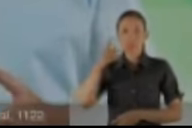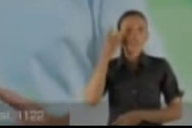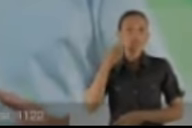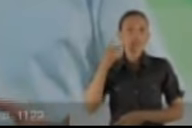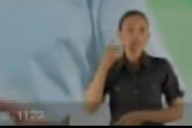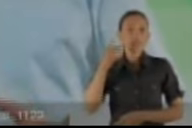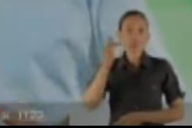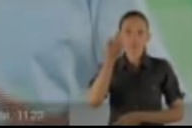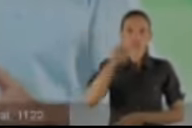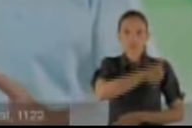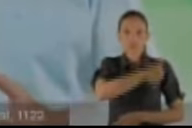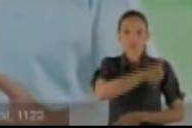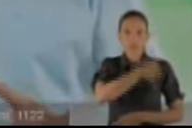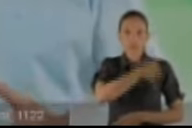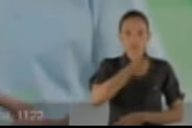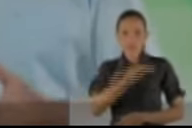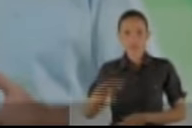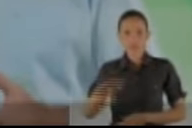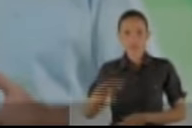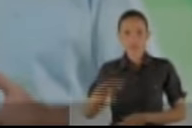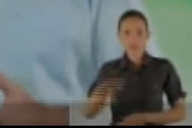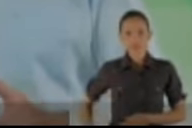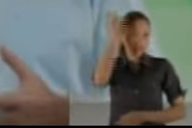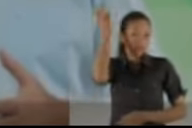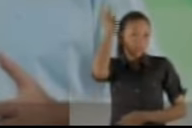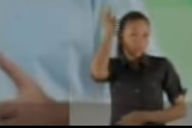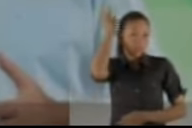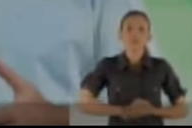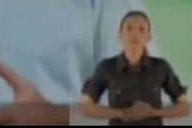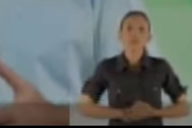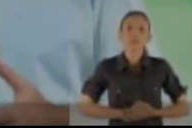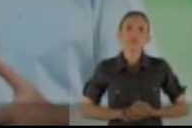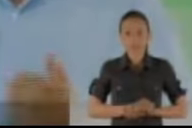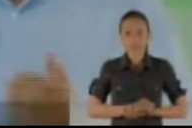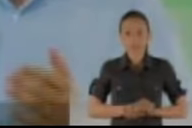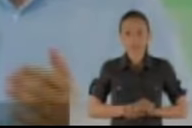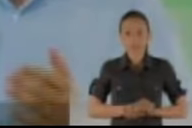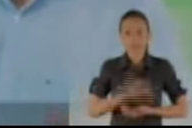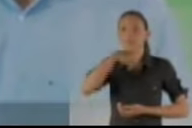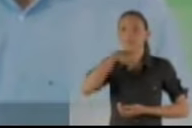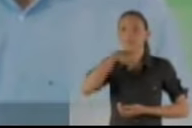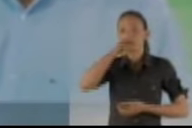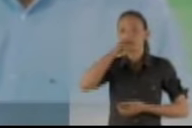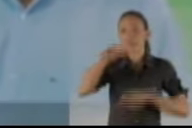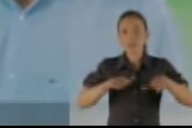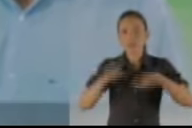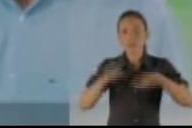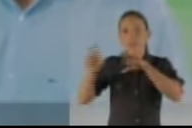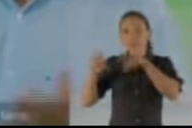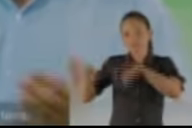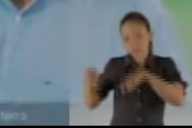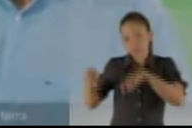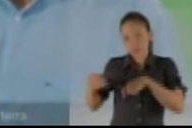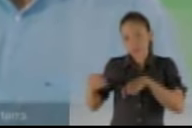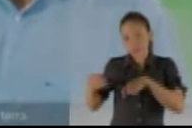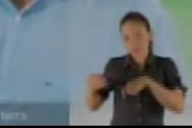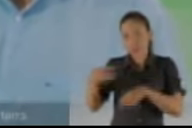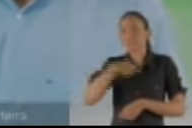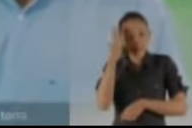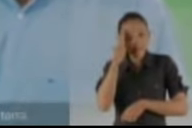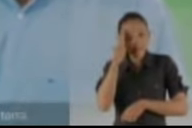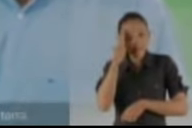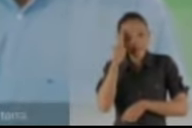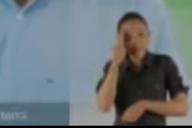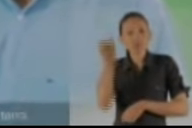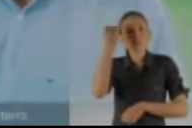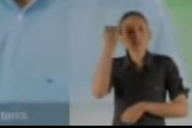deputado federal 1122 para governo Wellington Fagundes. Sou filho de pequeno agricultor e reconheço o valor de